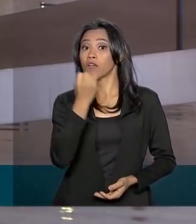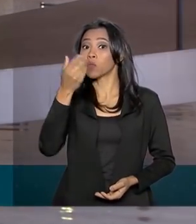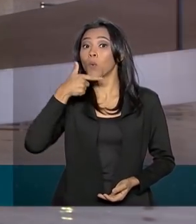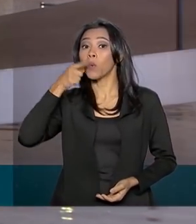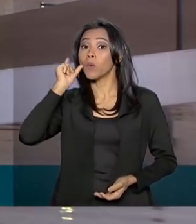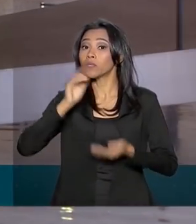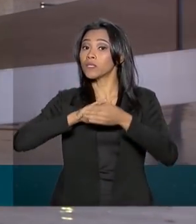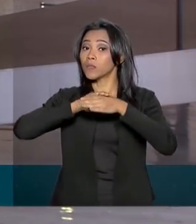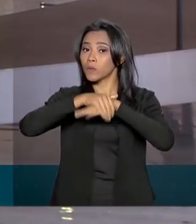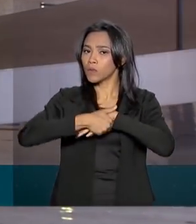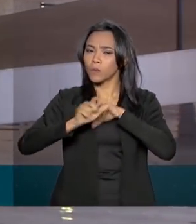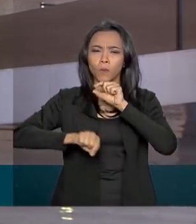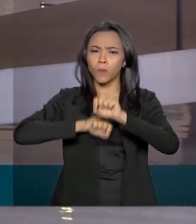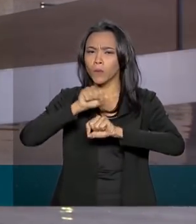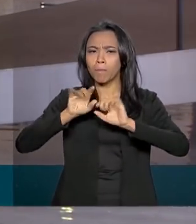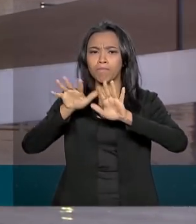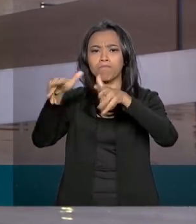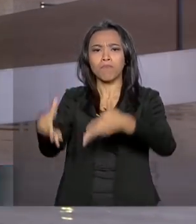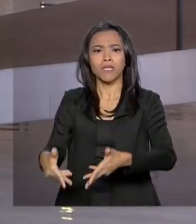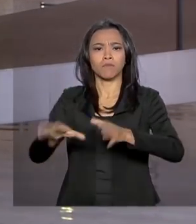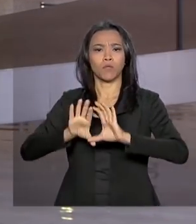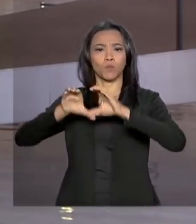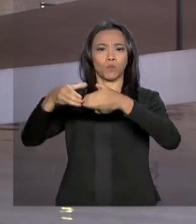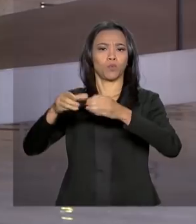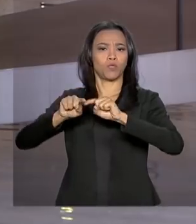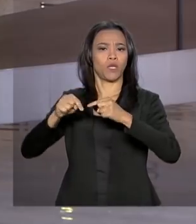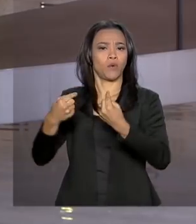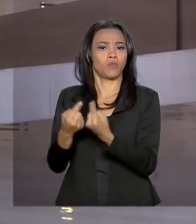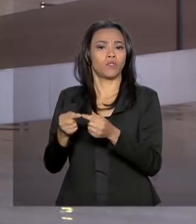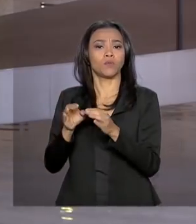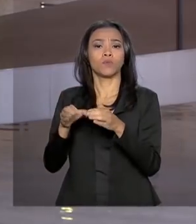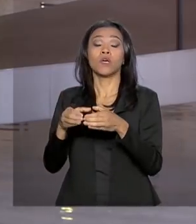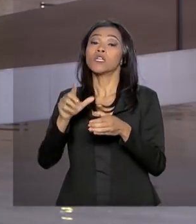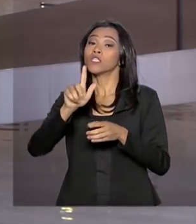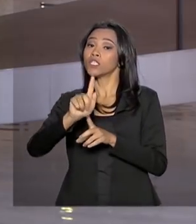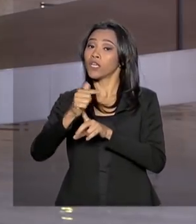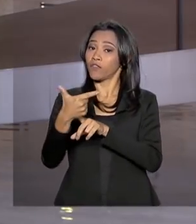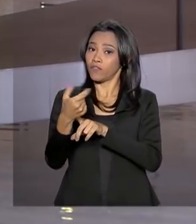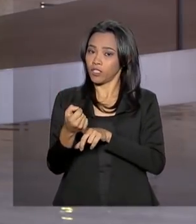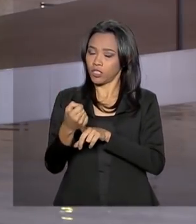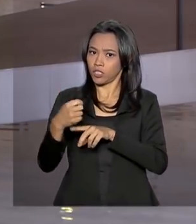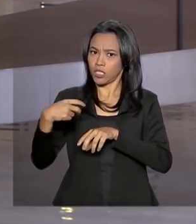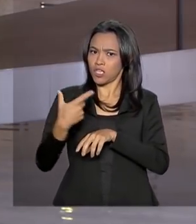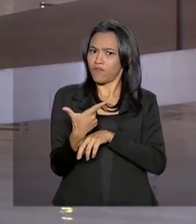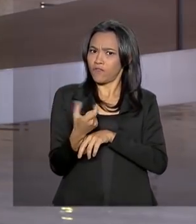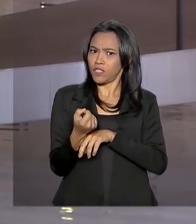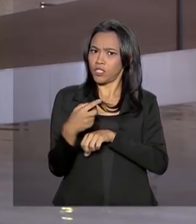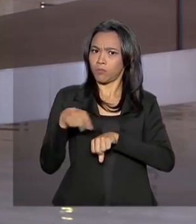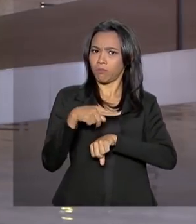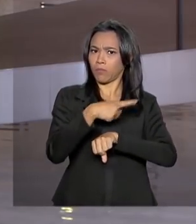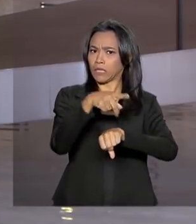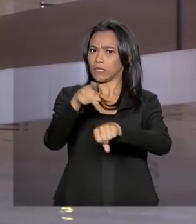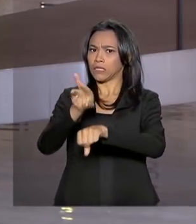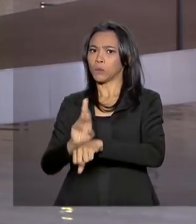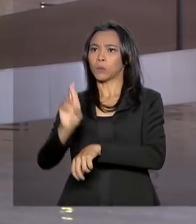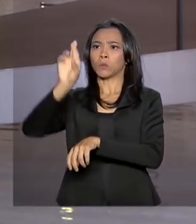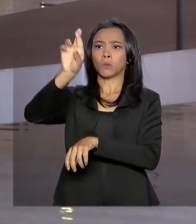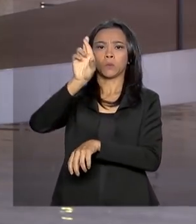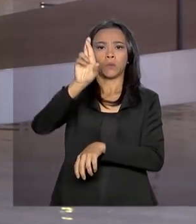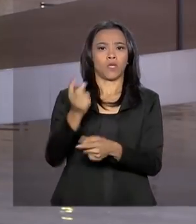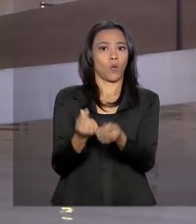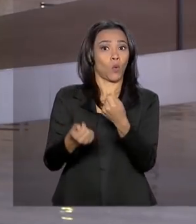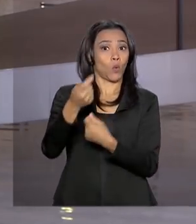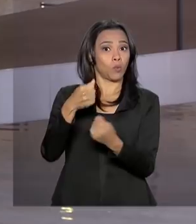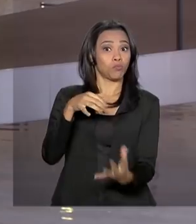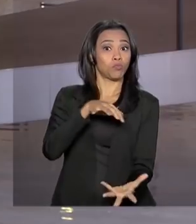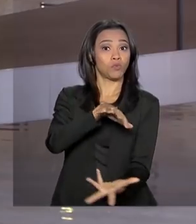ontem para participar da cúpula do G20, encontro com os 20 maiores líderes econômicos mundiais.